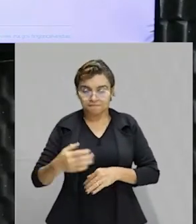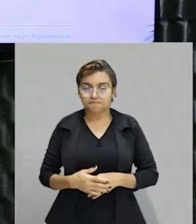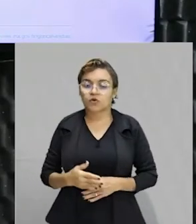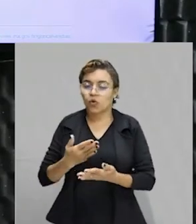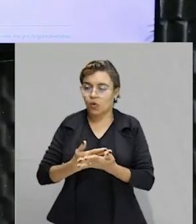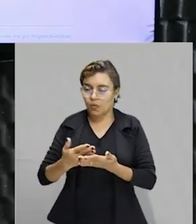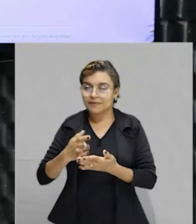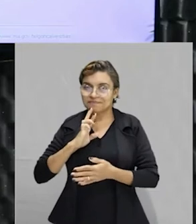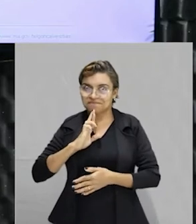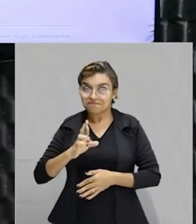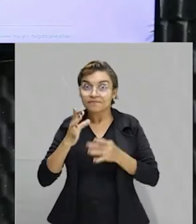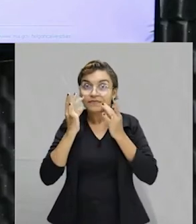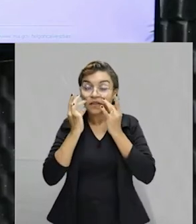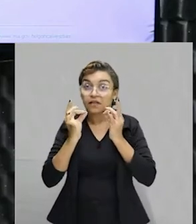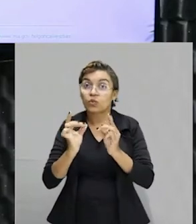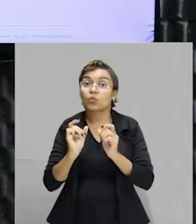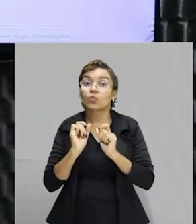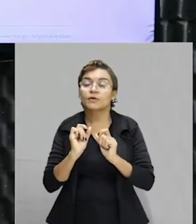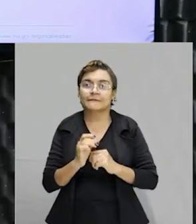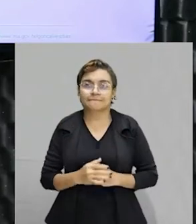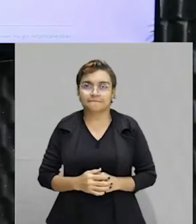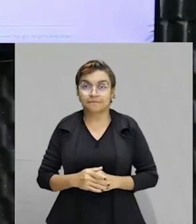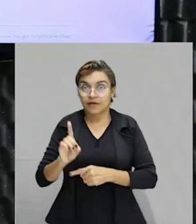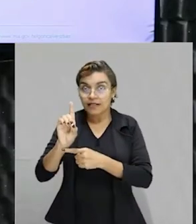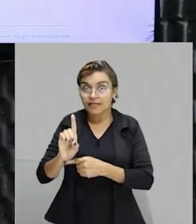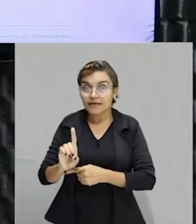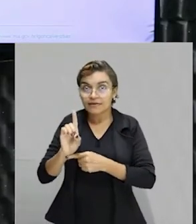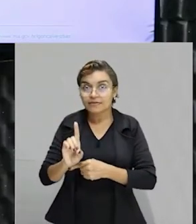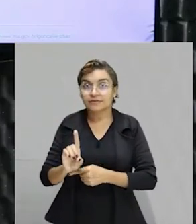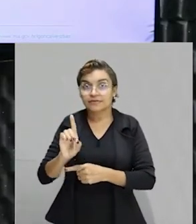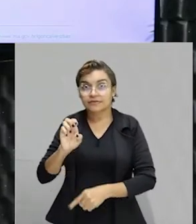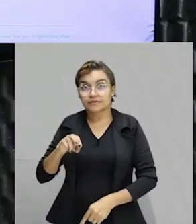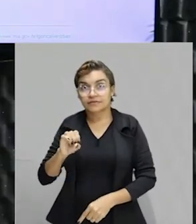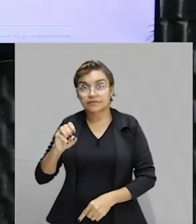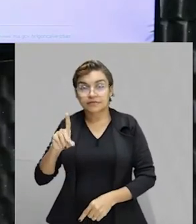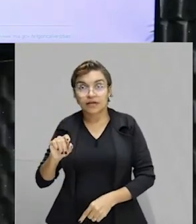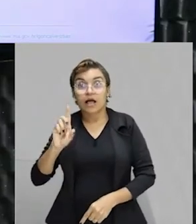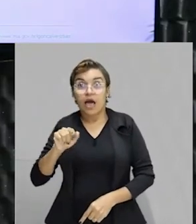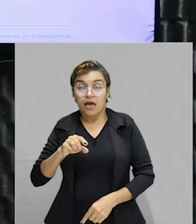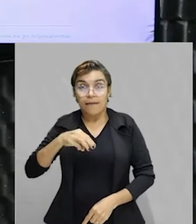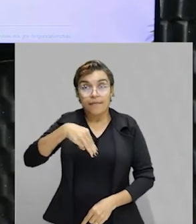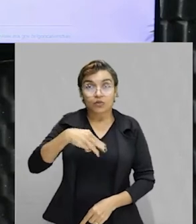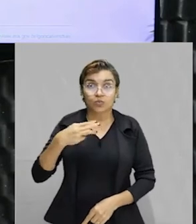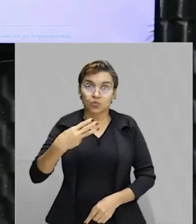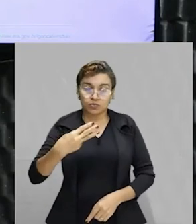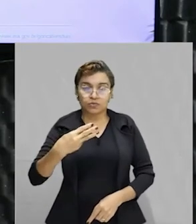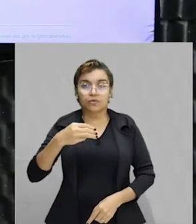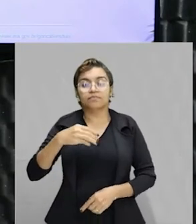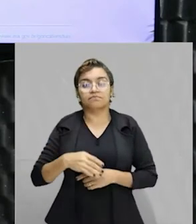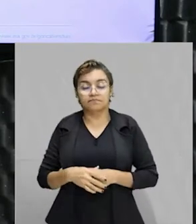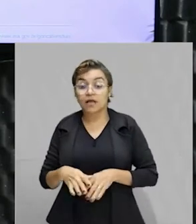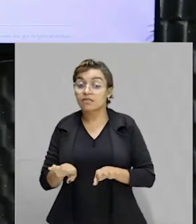e já chama a tua atenção dizendo, né, que a densidade aqui informada ela é dada em metro cúbico, certinho? E